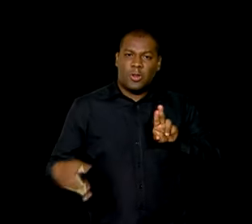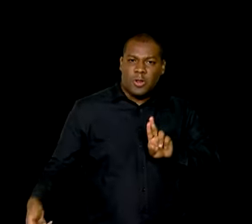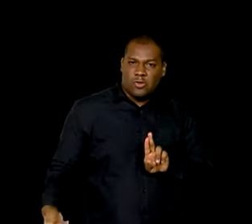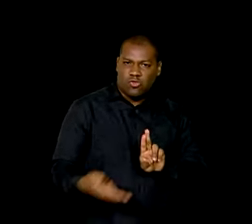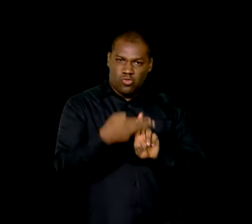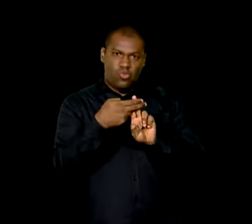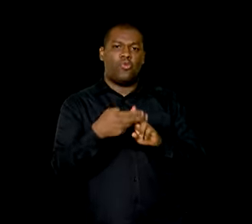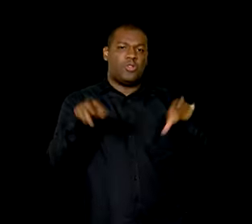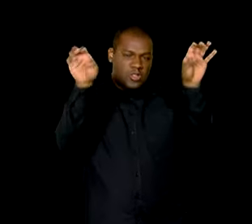uma maneira muito particular.